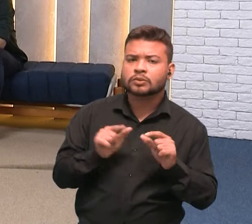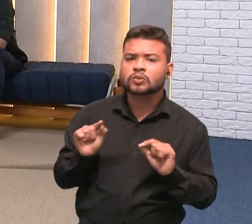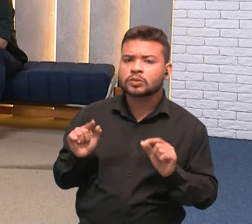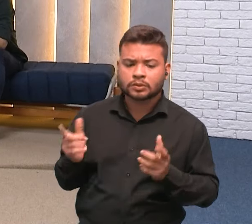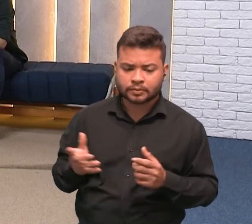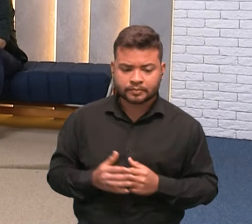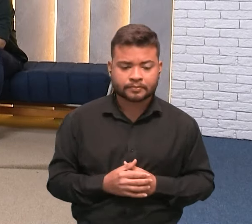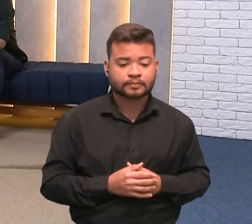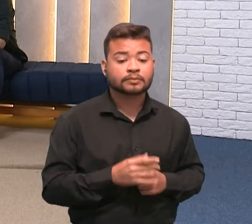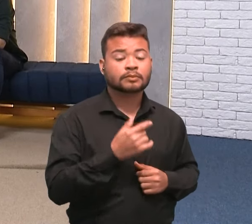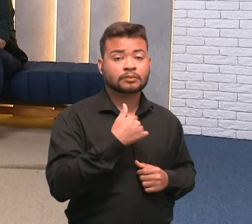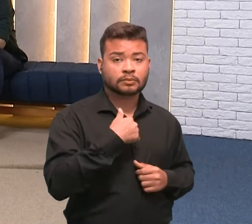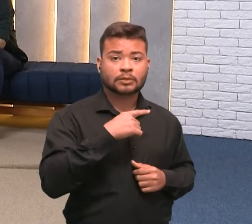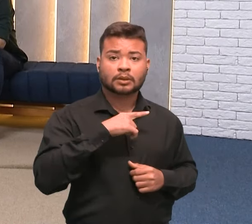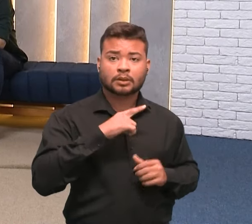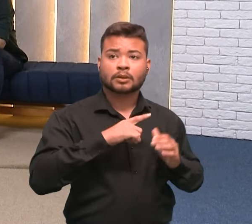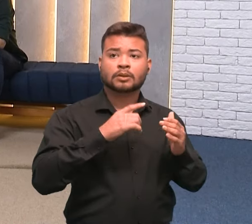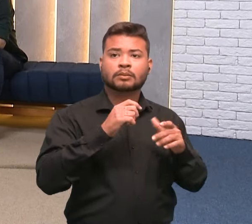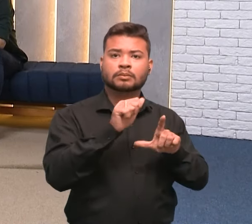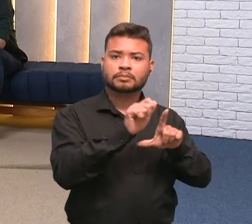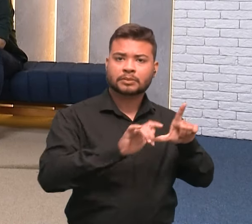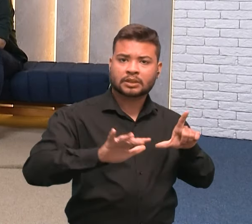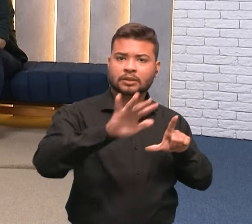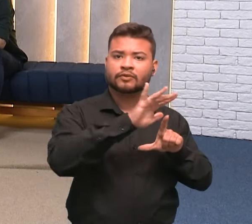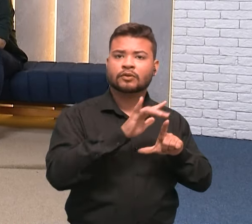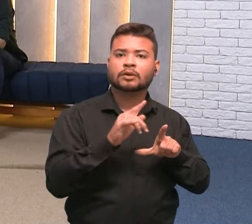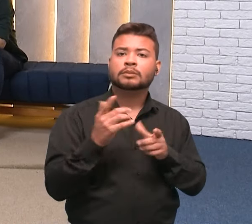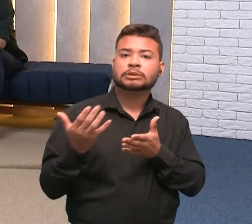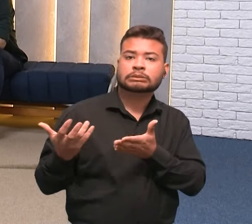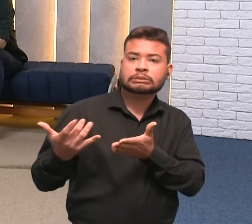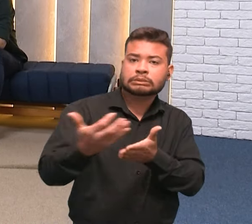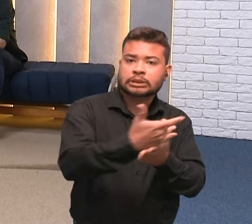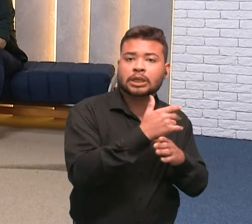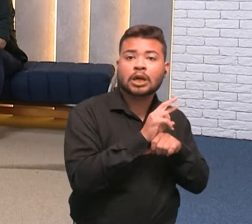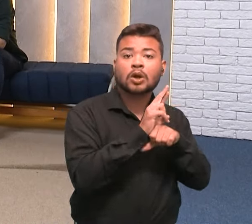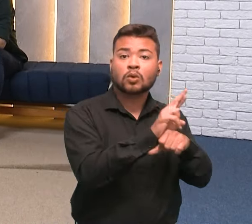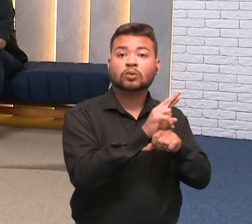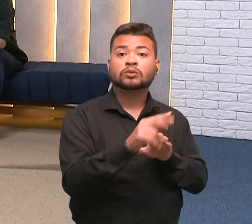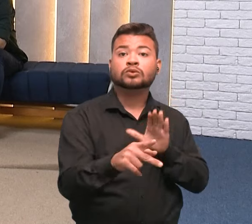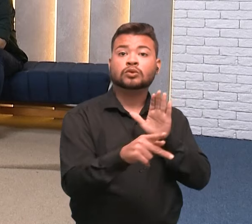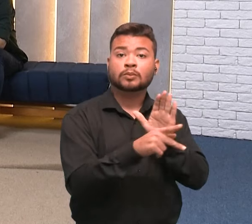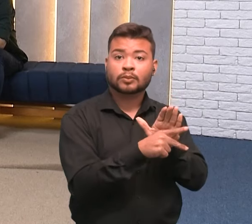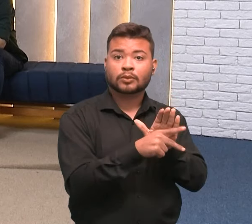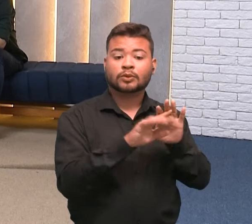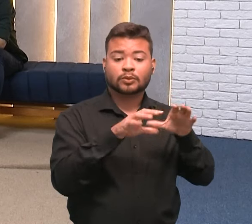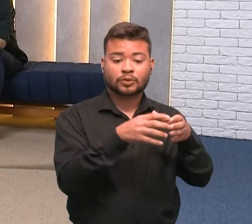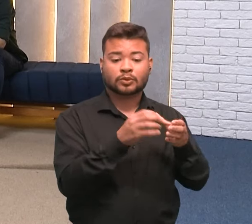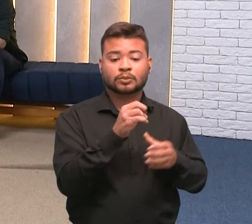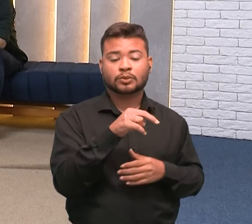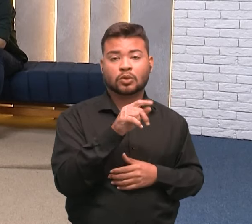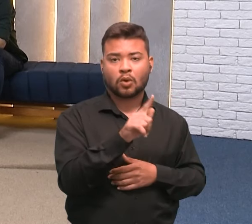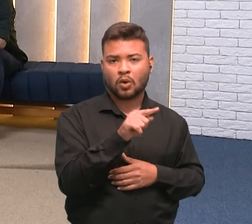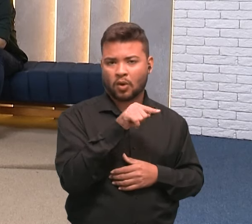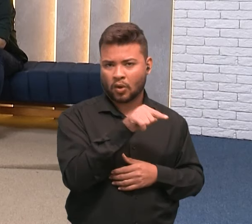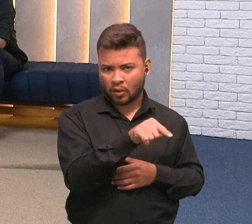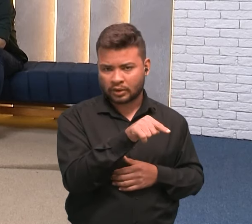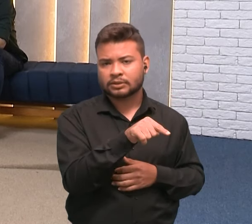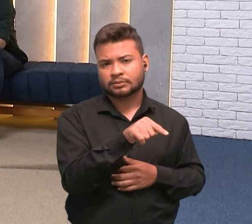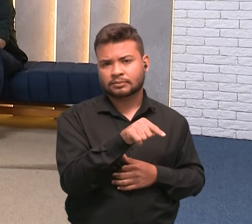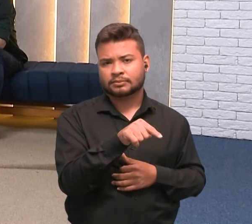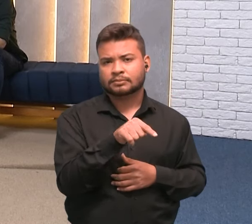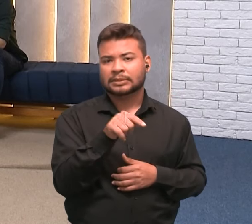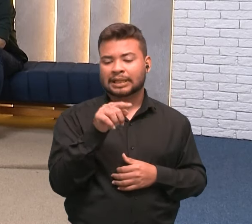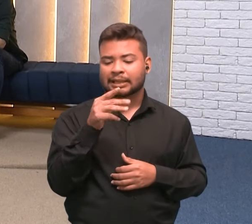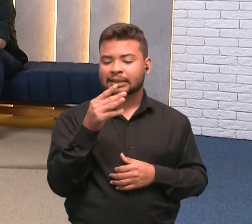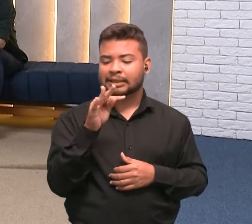somos uma plataforma de captação de recursos para o terceiro setor. Então, a gente fornece para as organizações, terceiro setor, para quem não está tão familiarizado, são as ONGs,